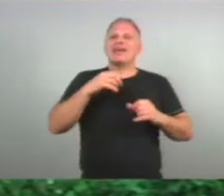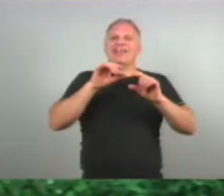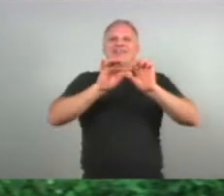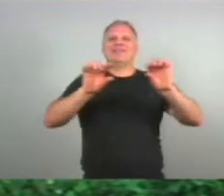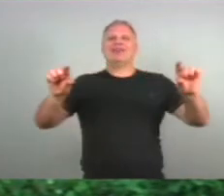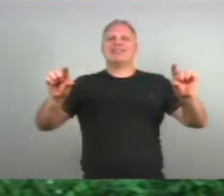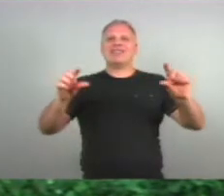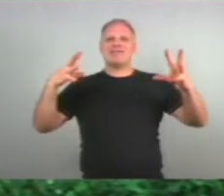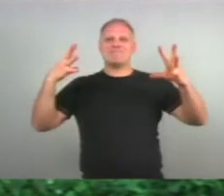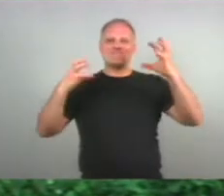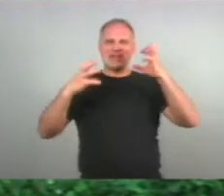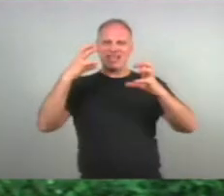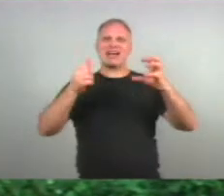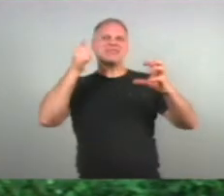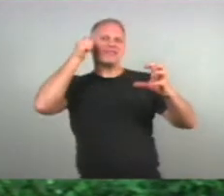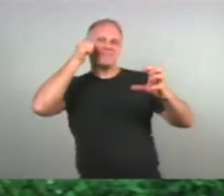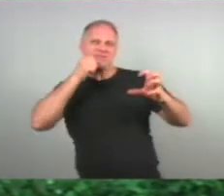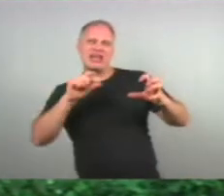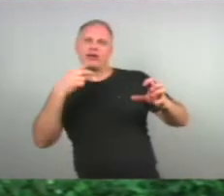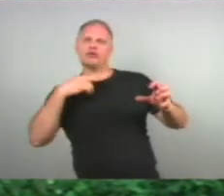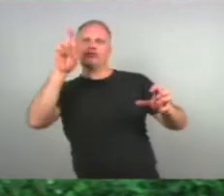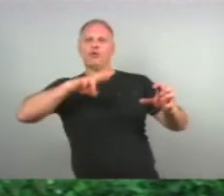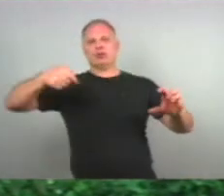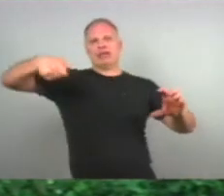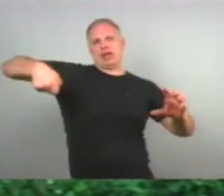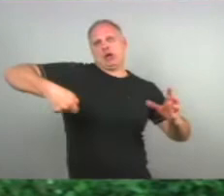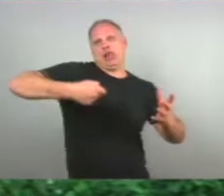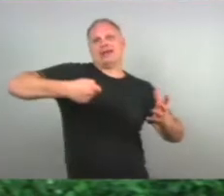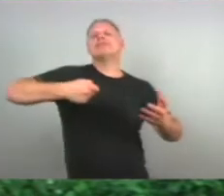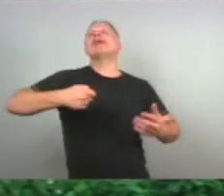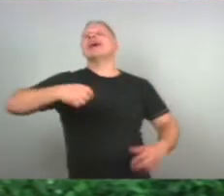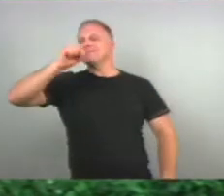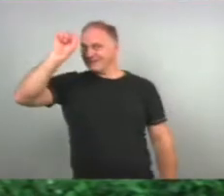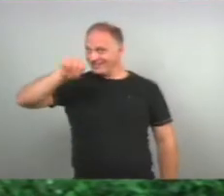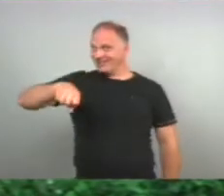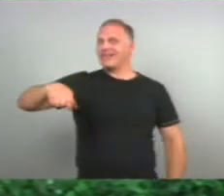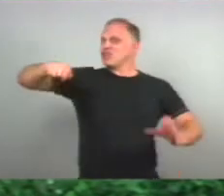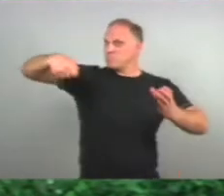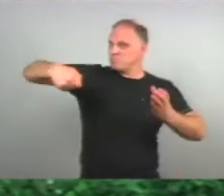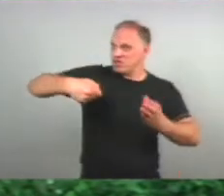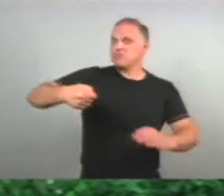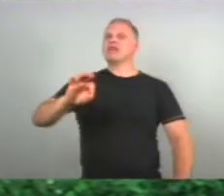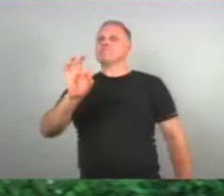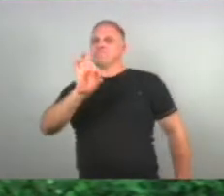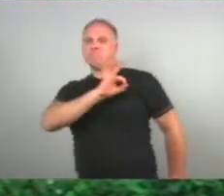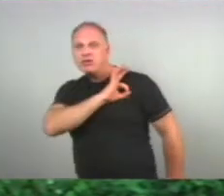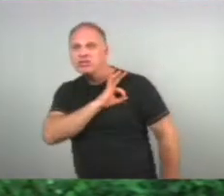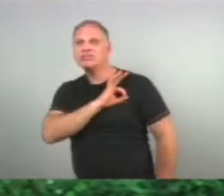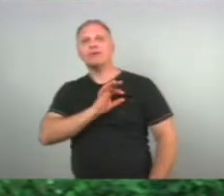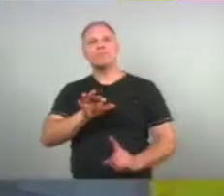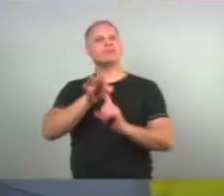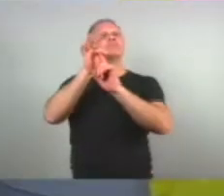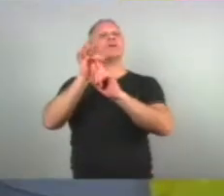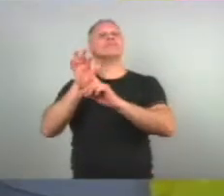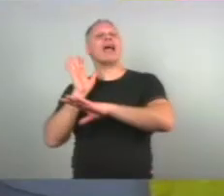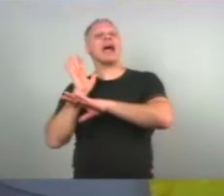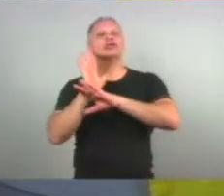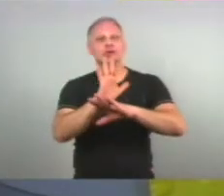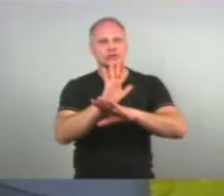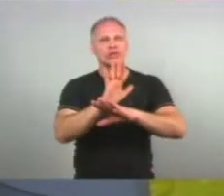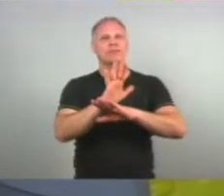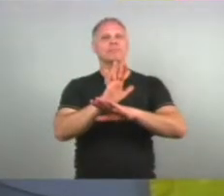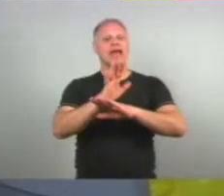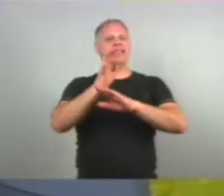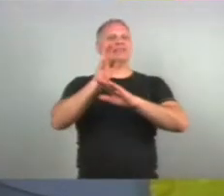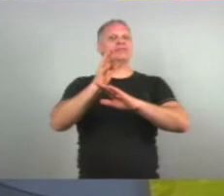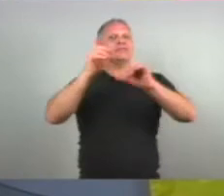bota a colher Se bota sim Se bota a colher Se bota a polícia Tem um projeto projeto de lei Acho que agora